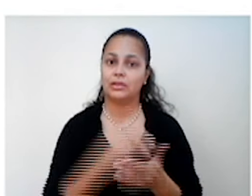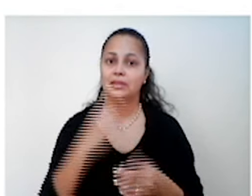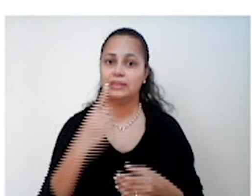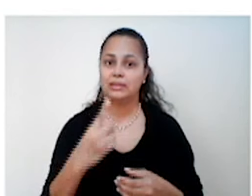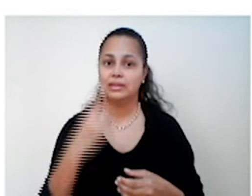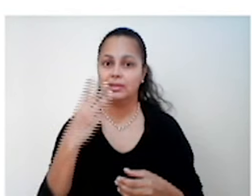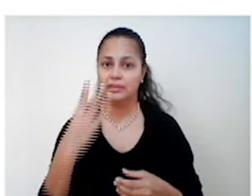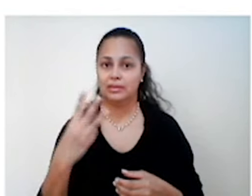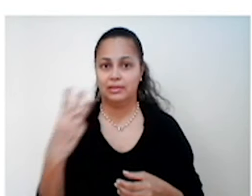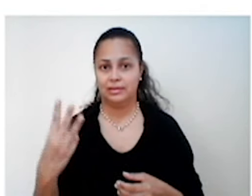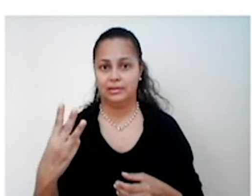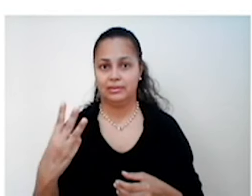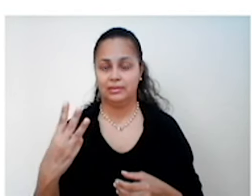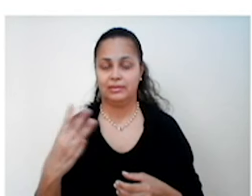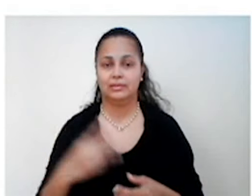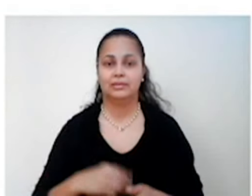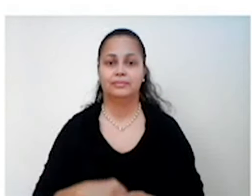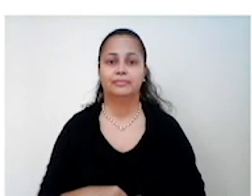133.